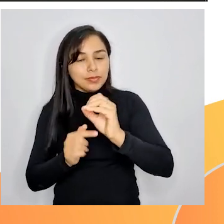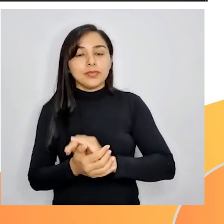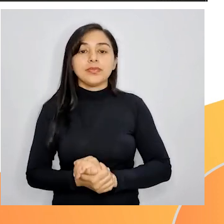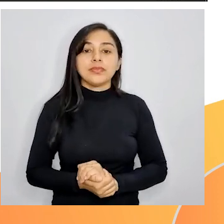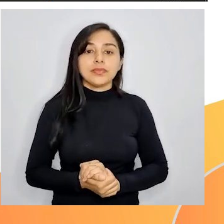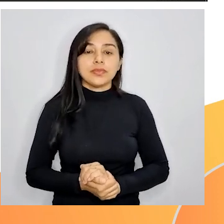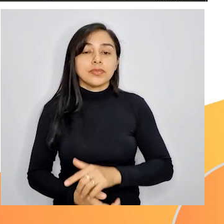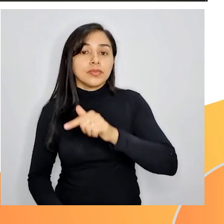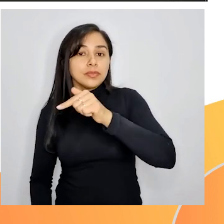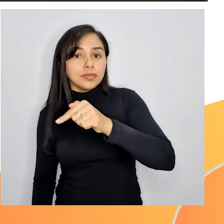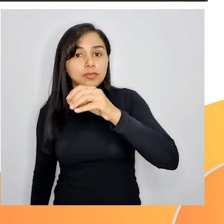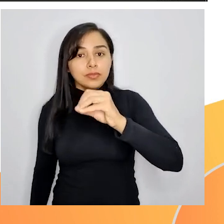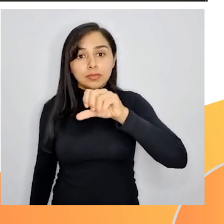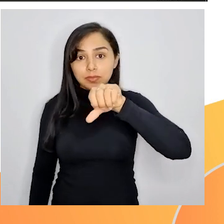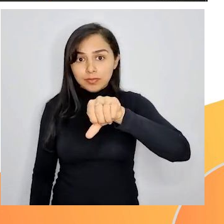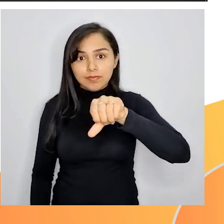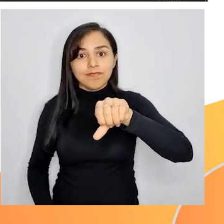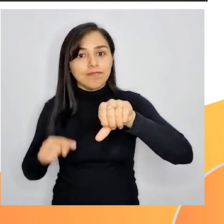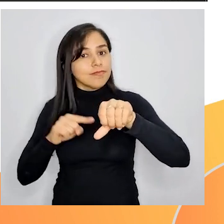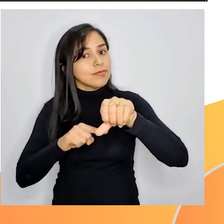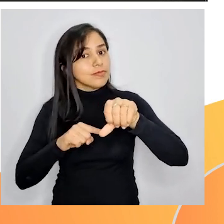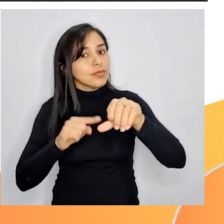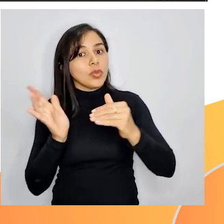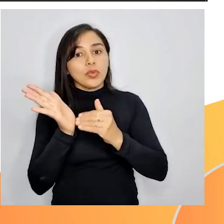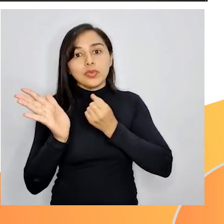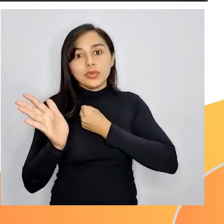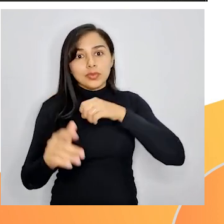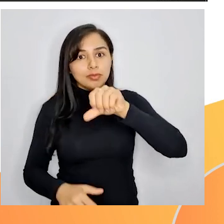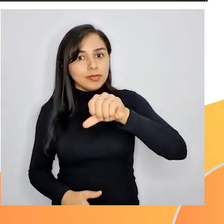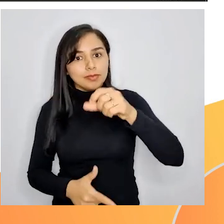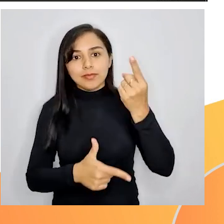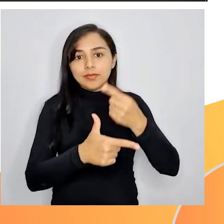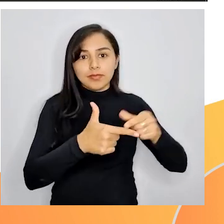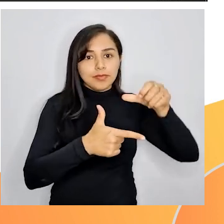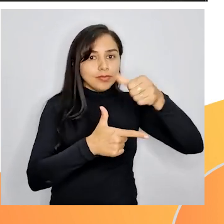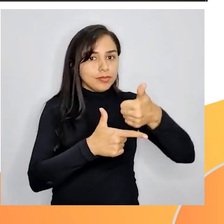709 finaliza com o número 9. Não podemos dividir por 10.